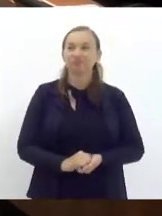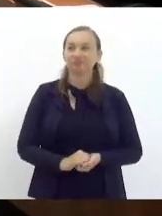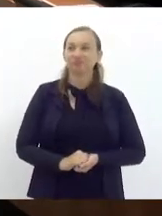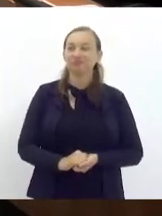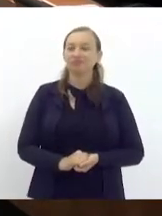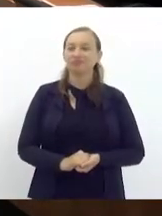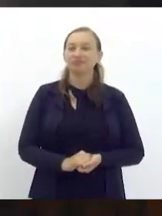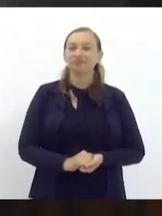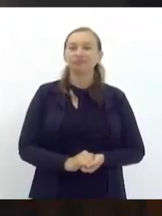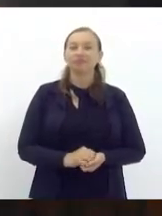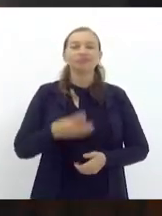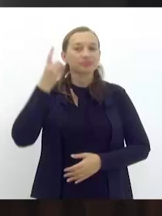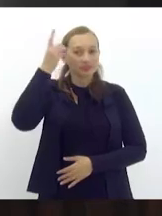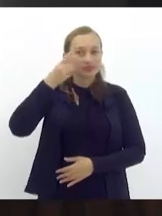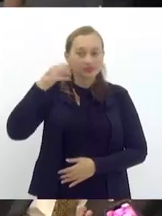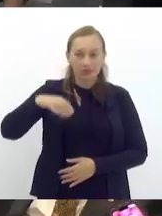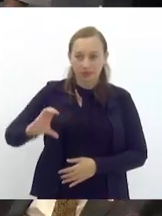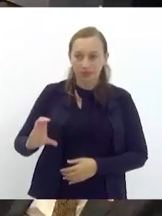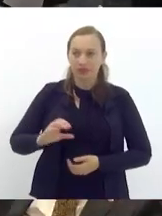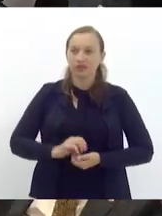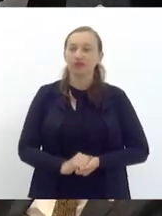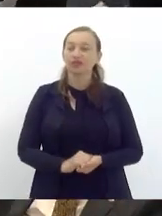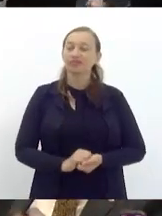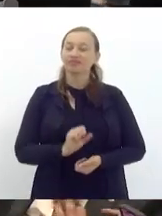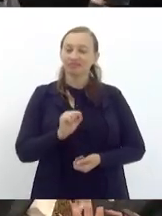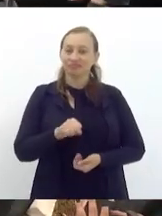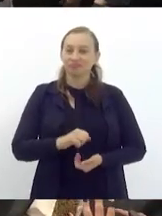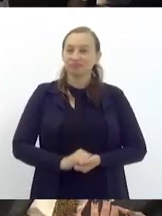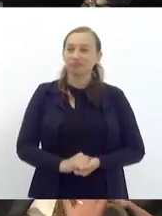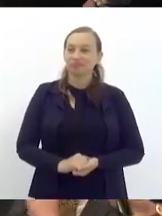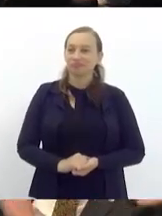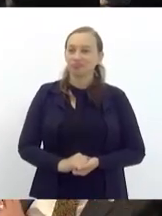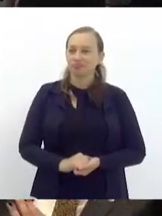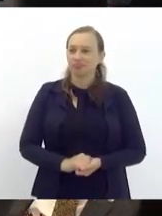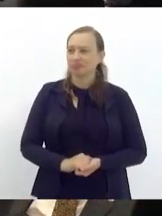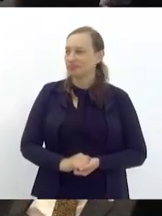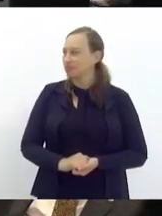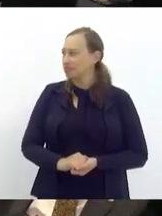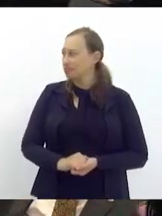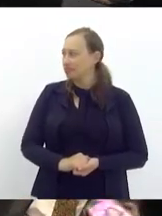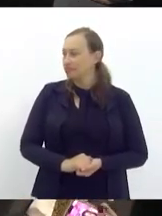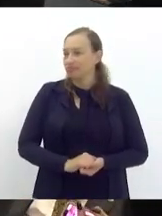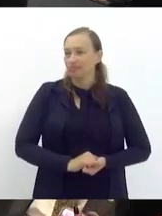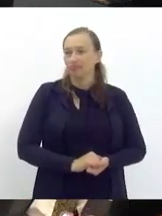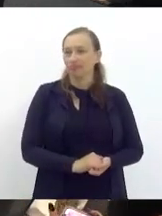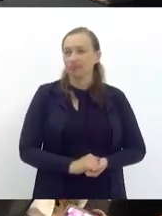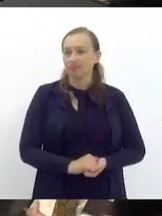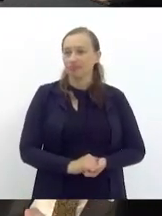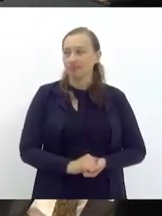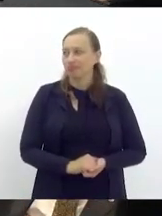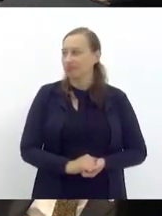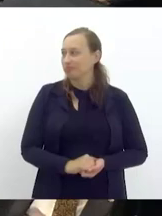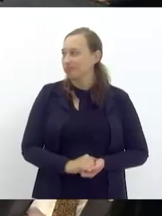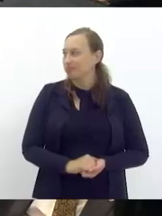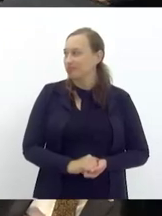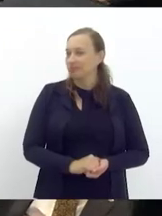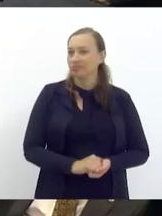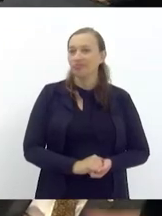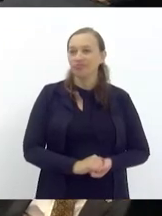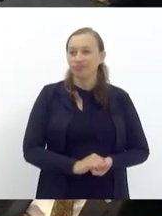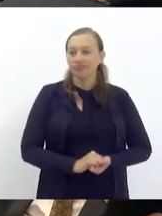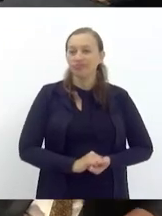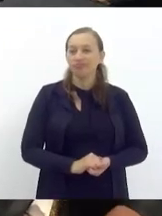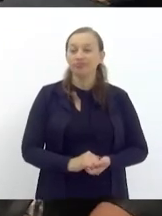deputado Carlos Mink agora sim é presidenta tia Ju mais uma vez nossa